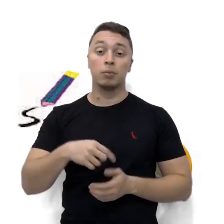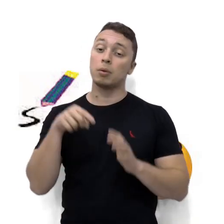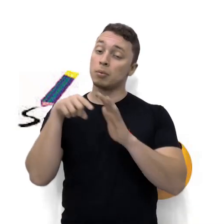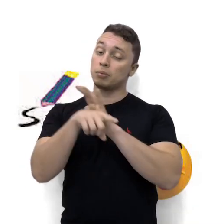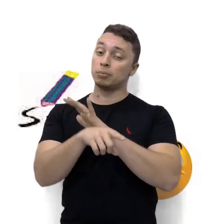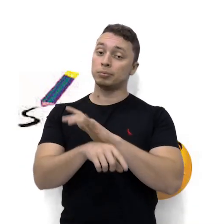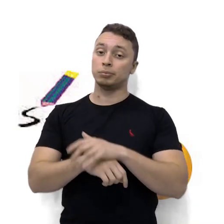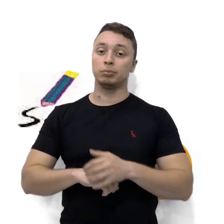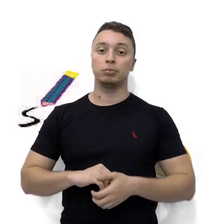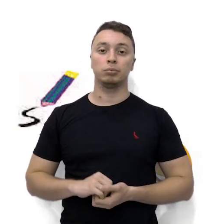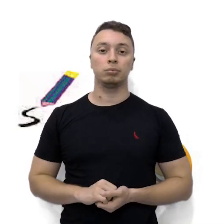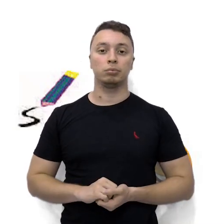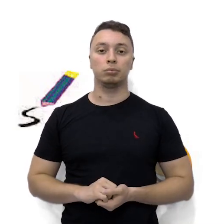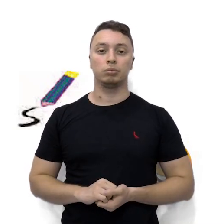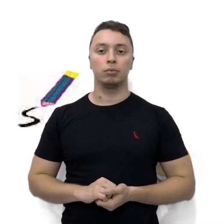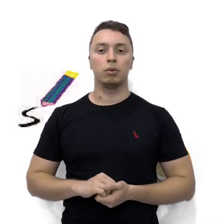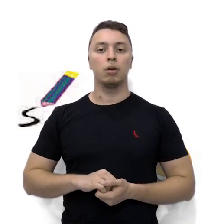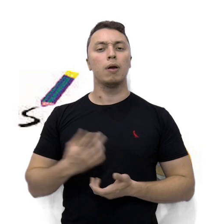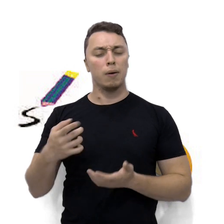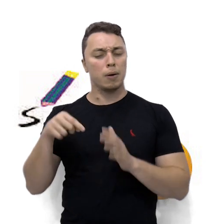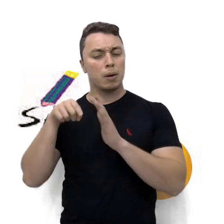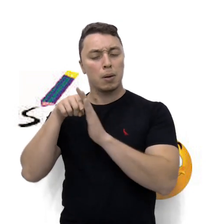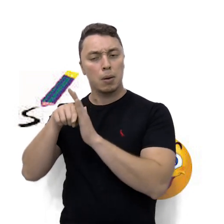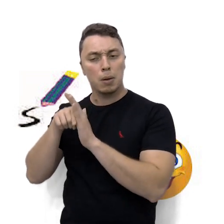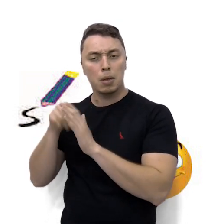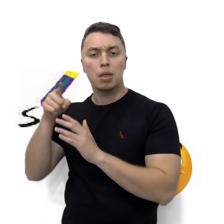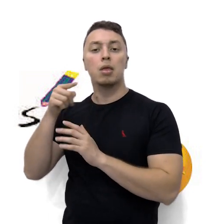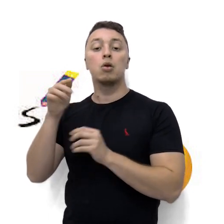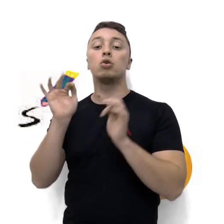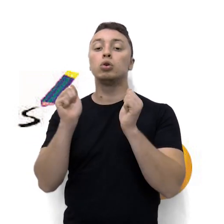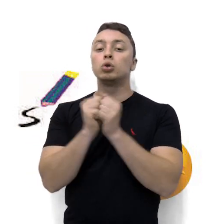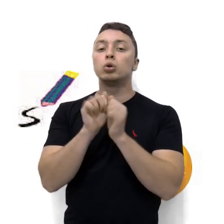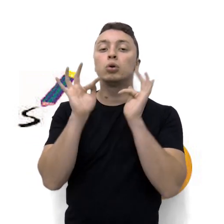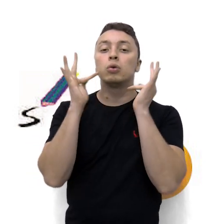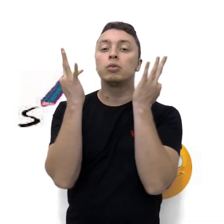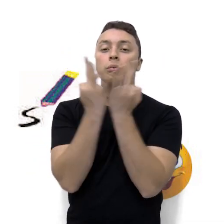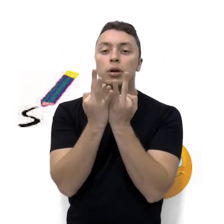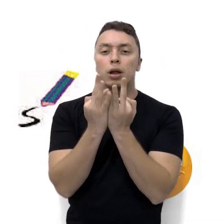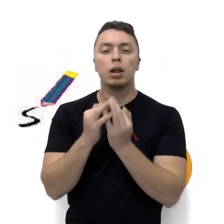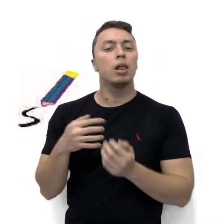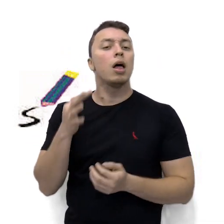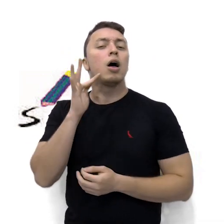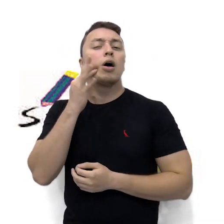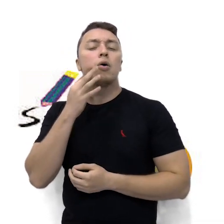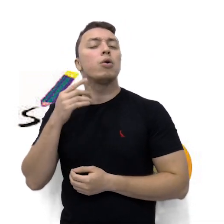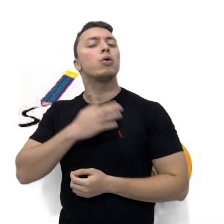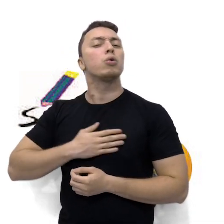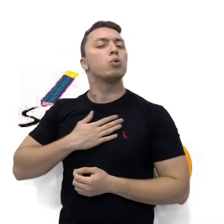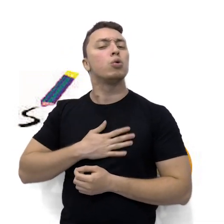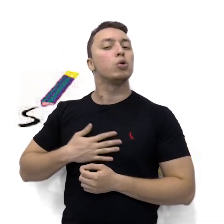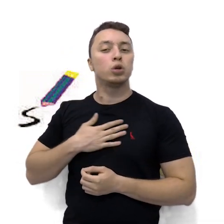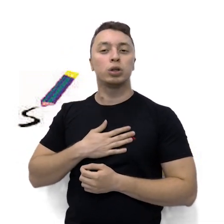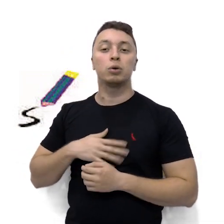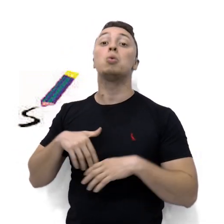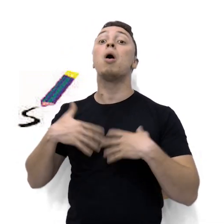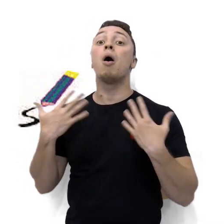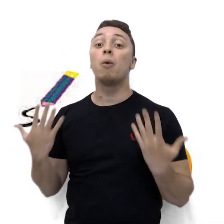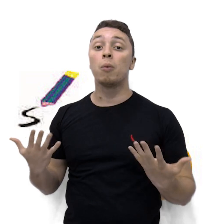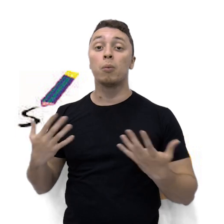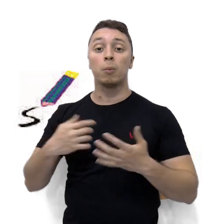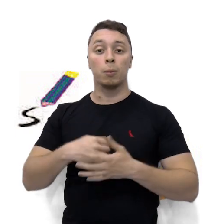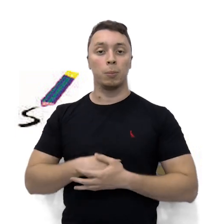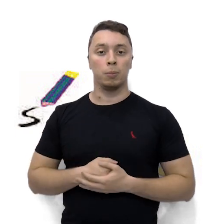Vamos fazer uma pesquisa com sua família sobre qual a fruta preferida deles. Escreva no seu caderno as